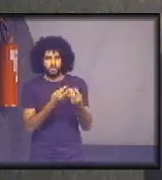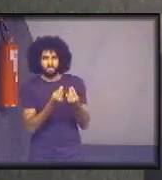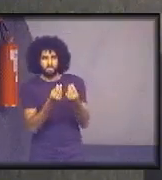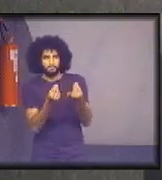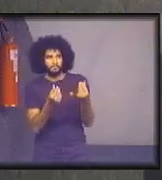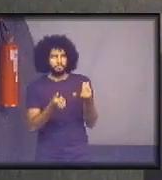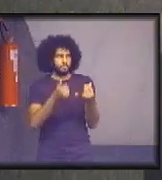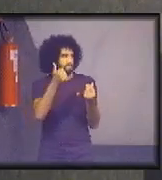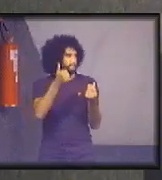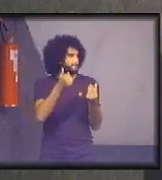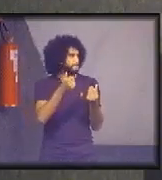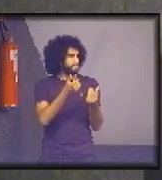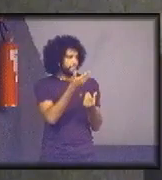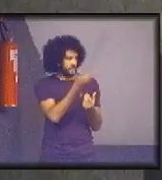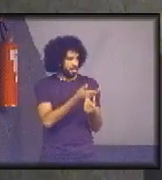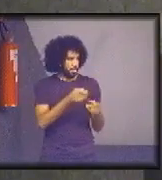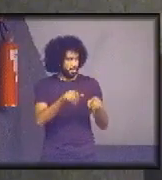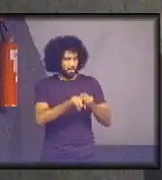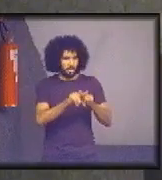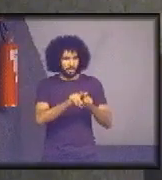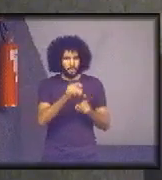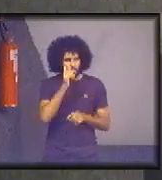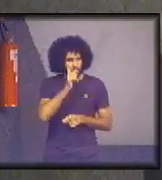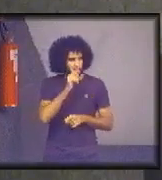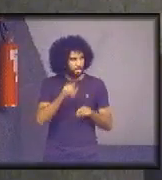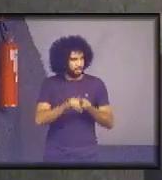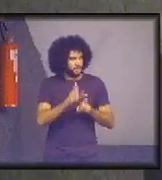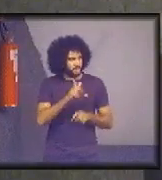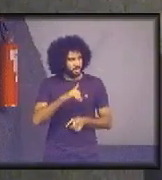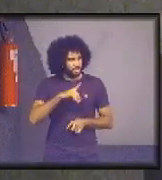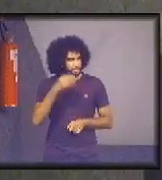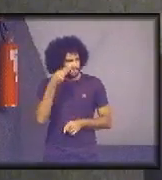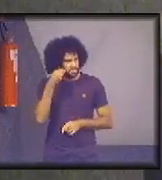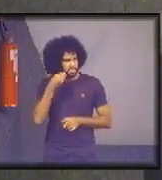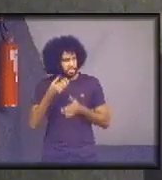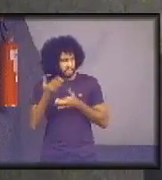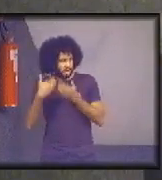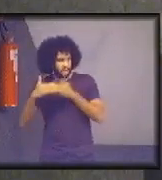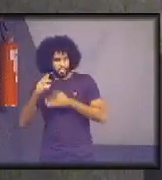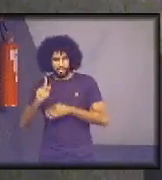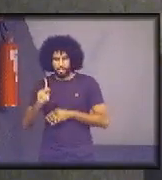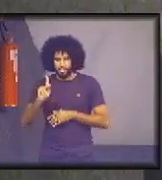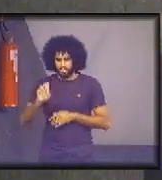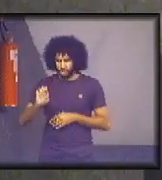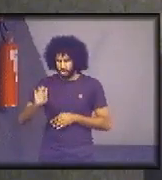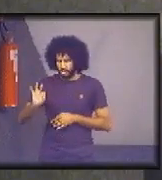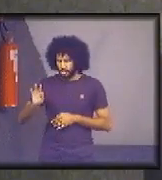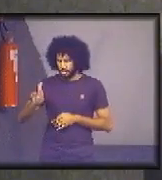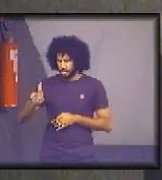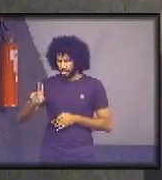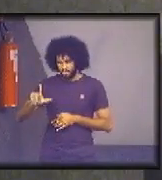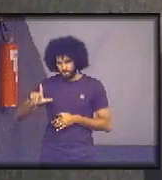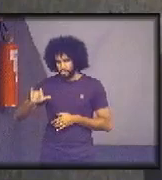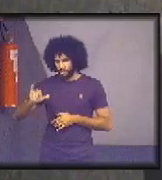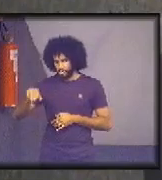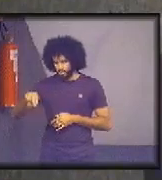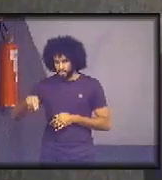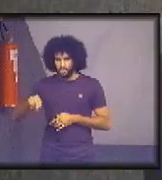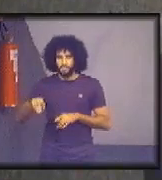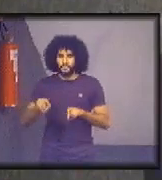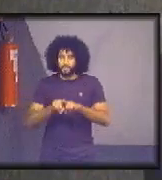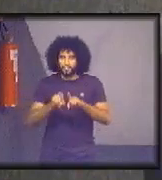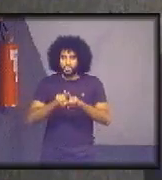também já teve essa experiência num projeto grande de arborização, então, requer muito, é um trabalho muito delicado. E o